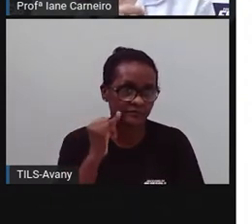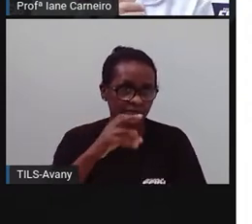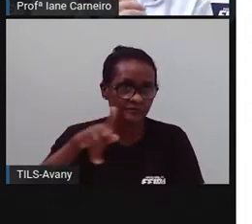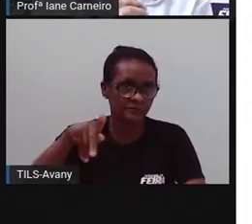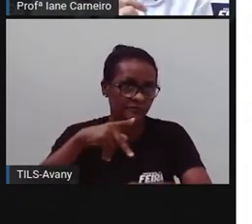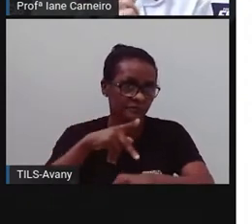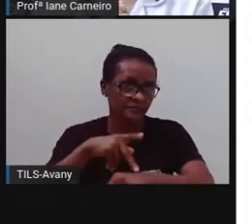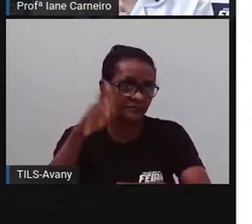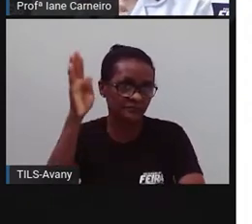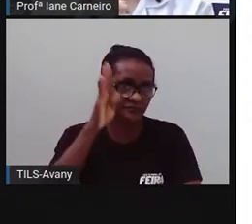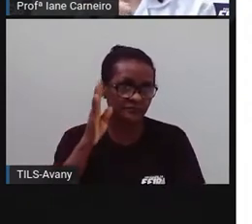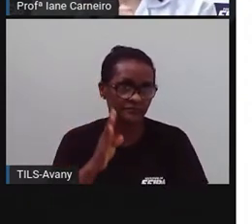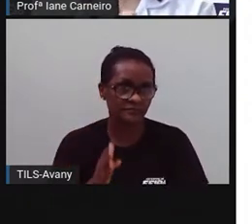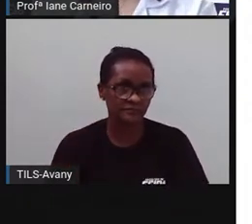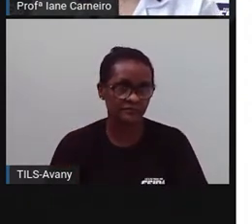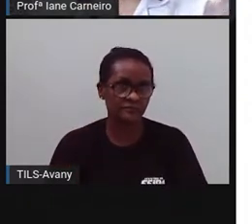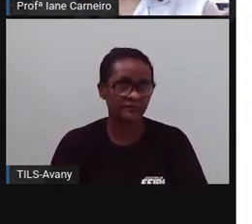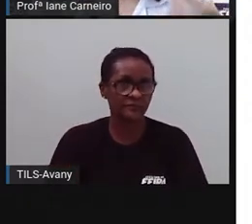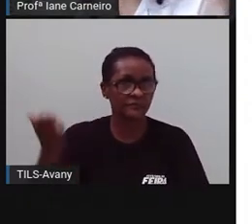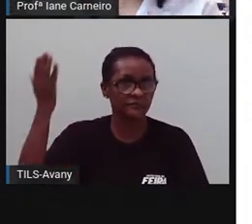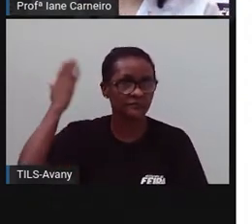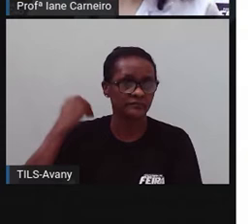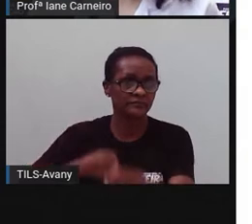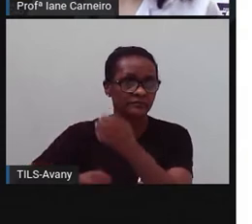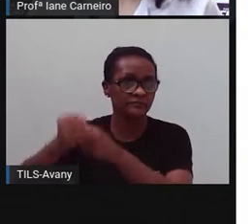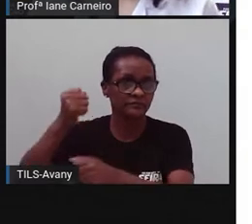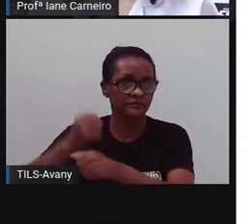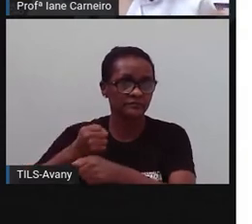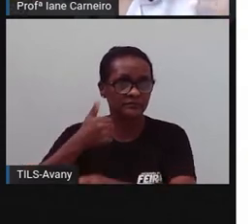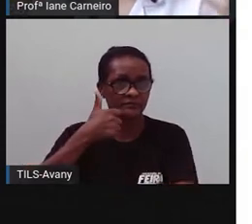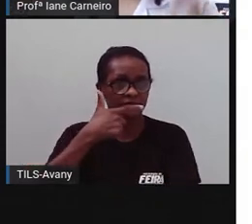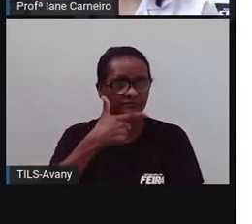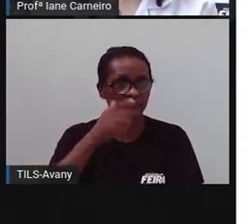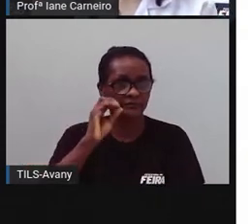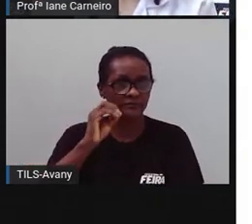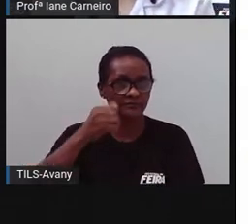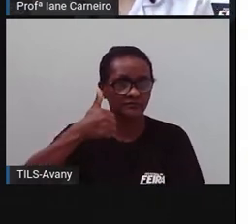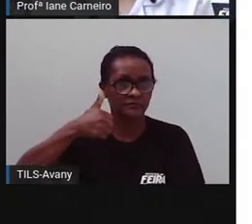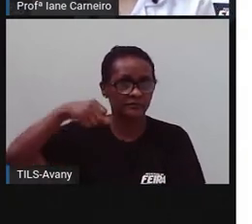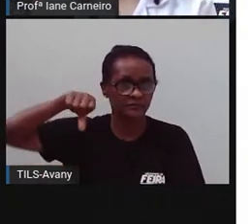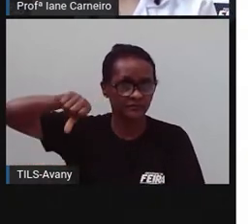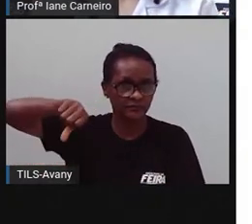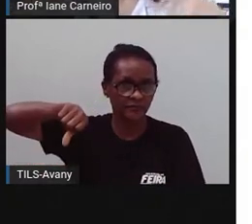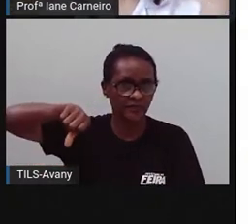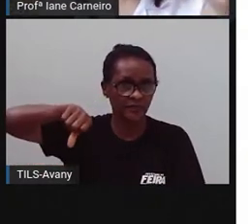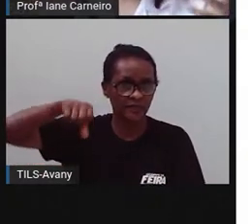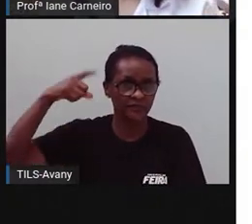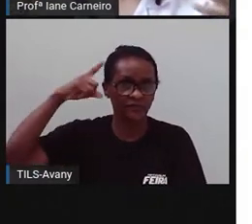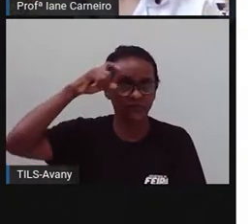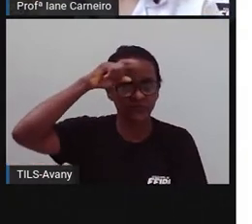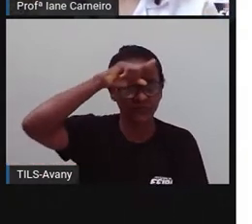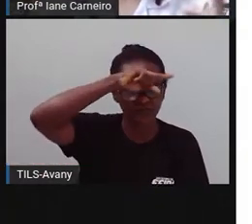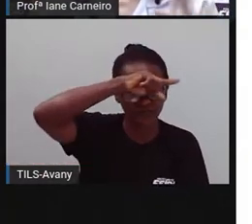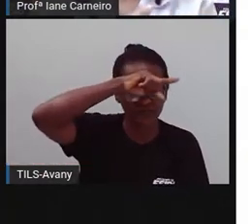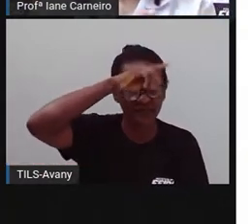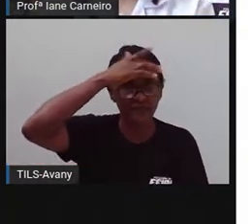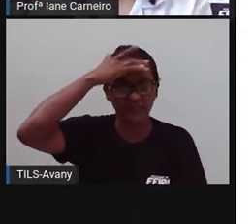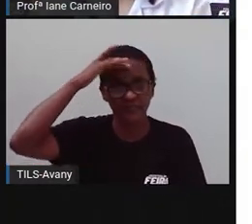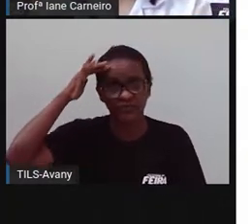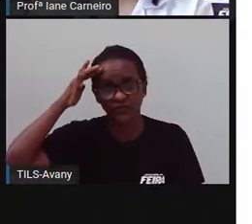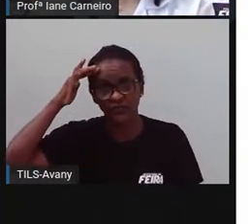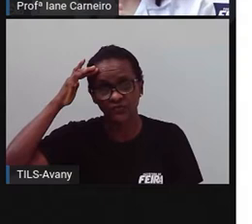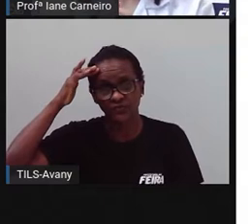né? No ano passado, quando a pandemia surgiu, uma das dificuldades de controlar realmente